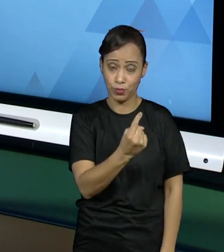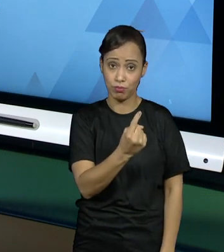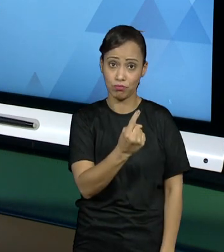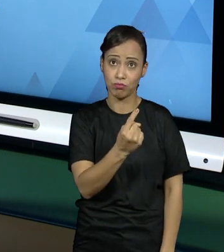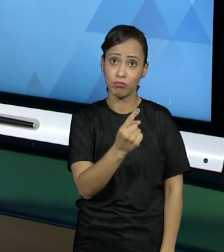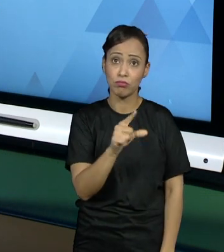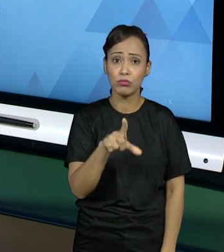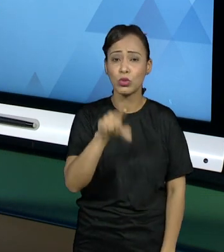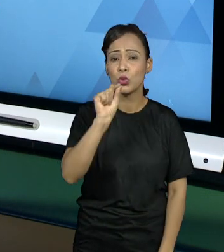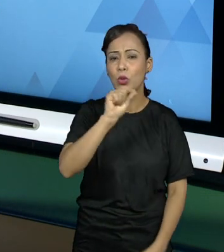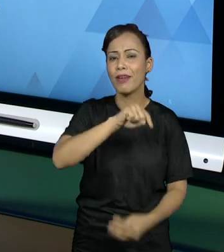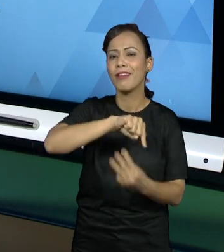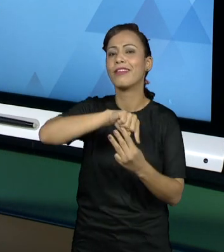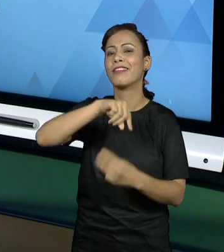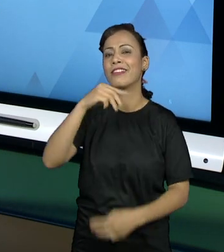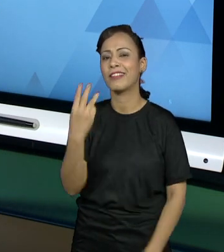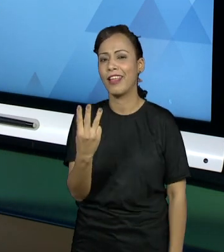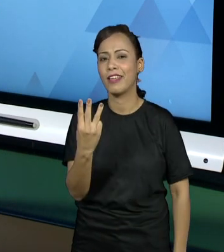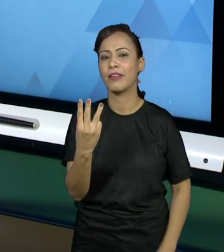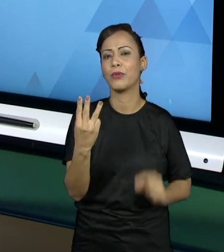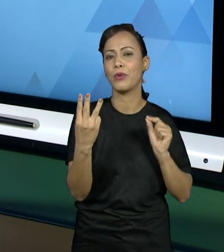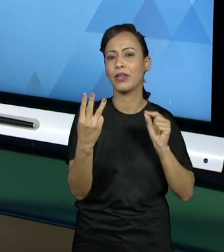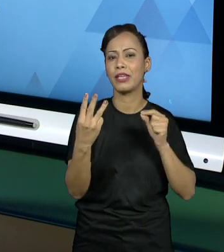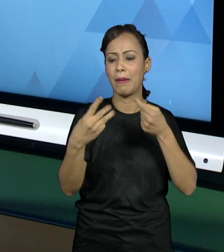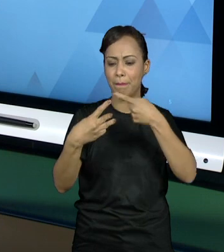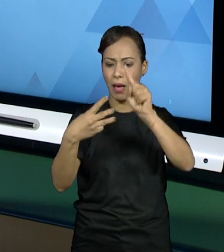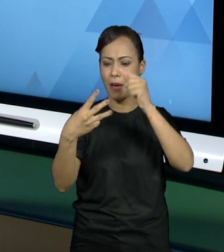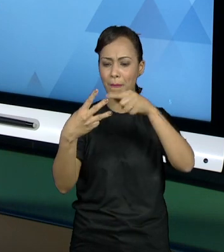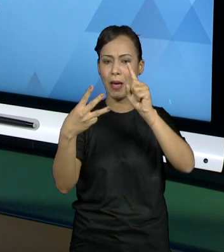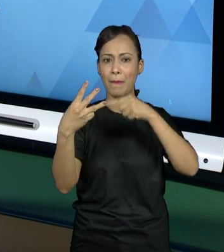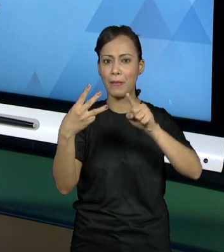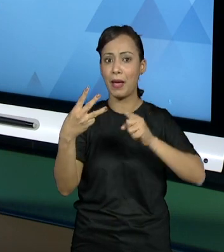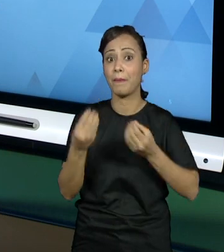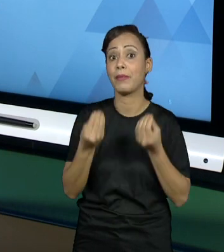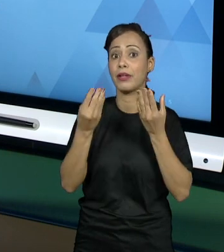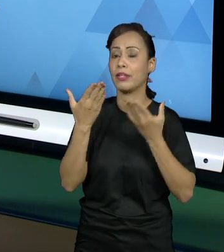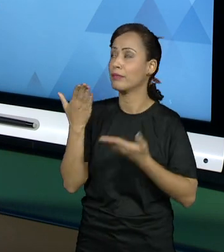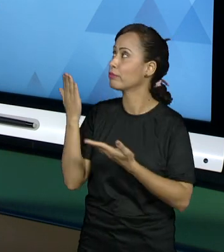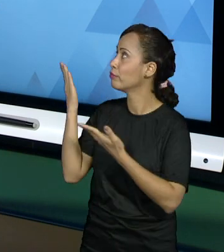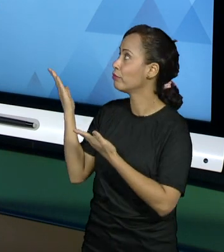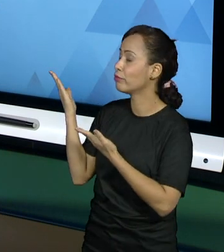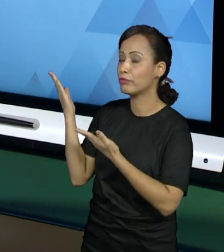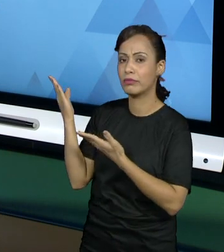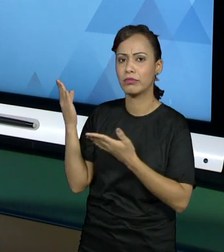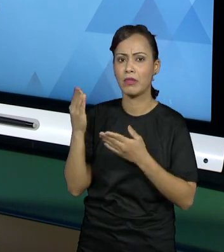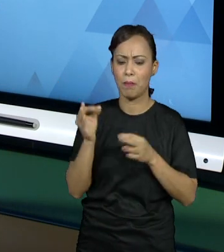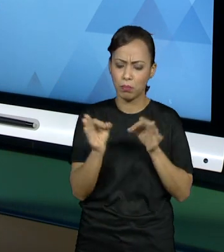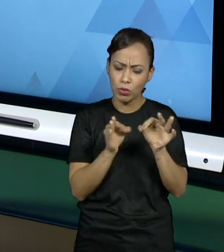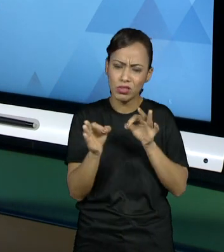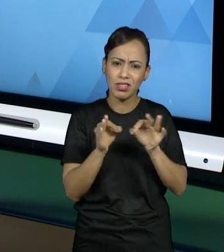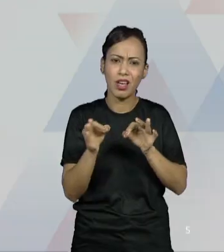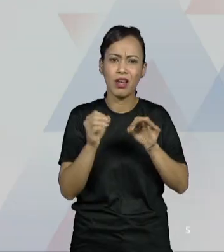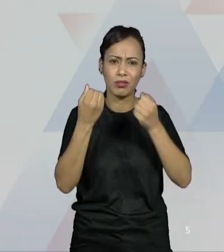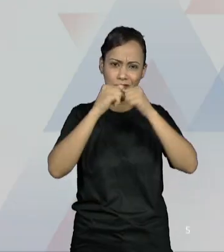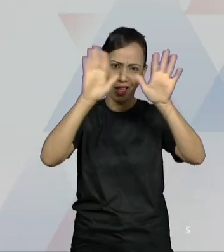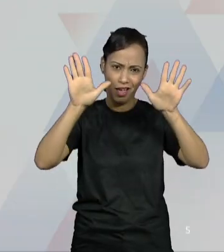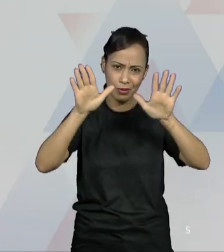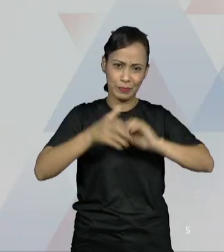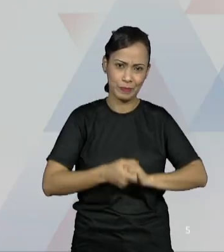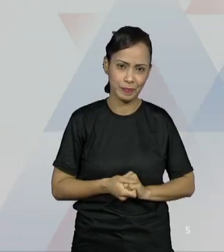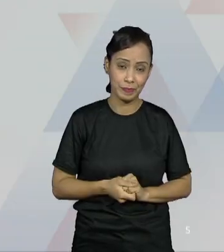colocando aqui três etapas para que o projeto fique mais desenvolvido e tenha uma ordem lógica. A primeira